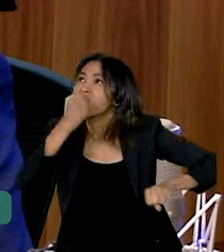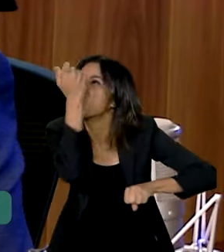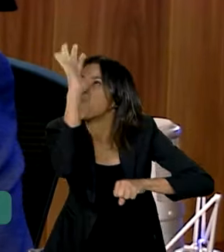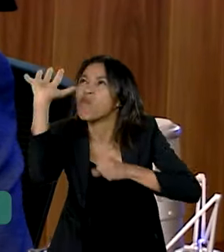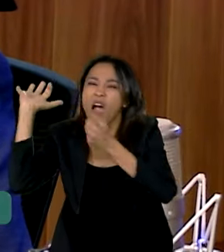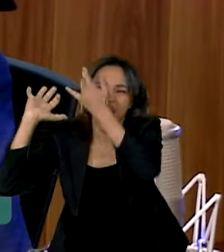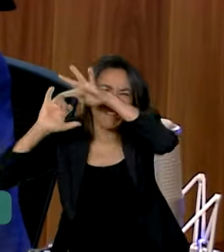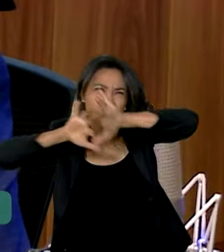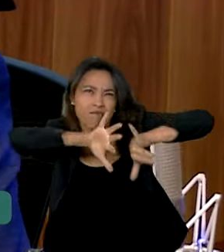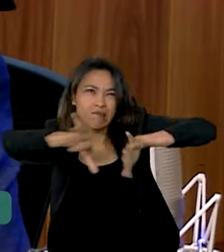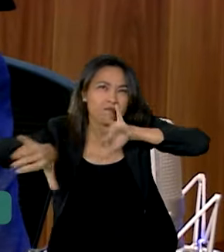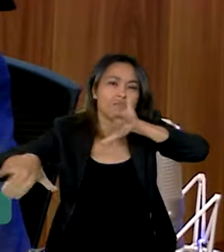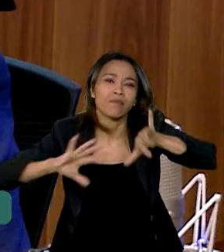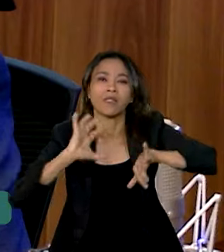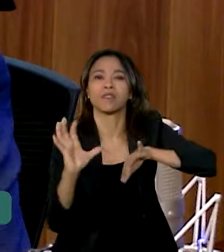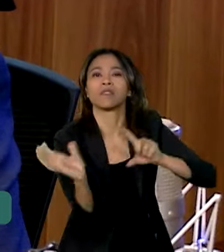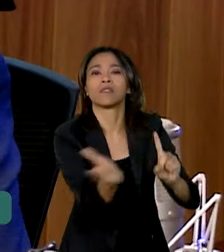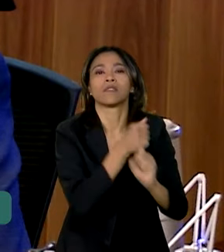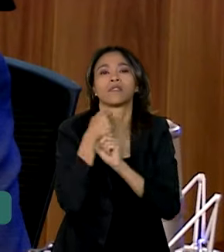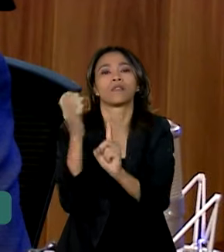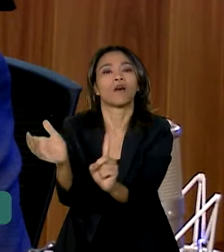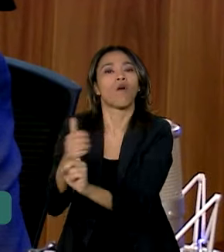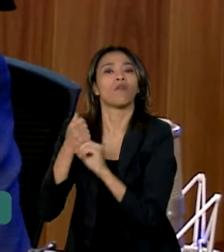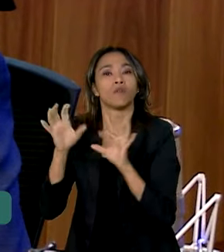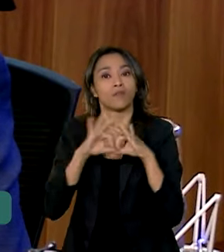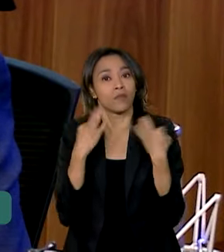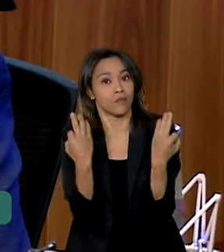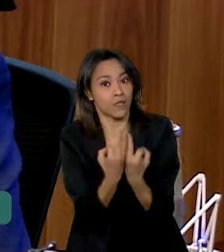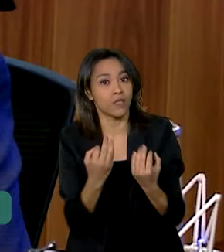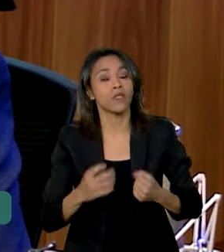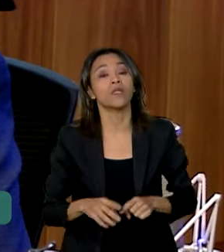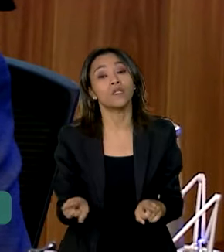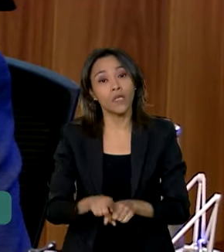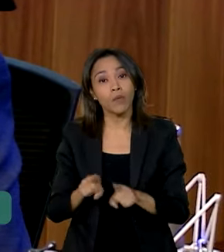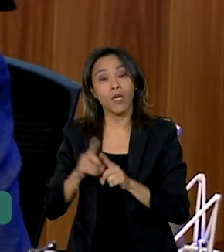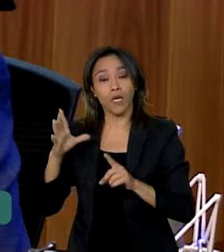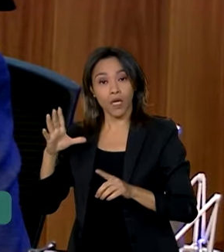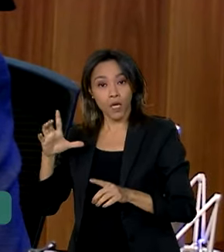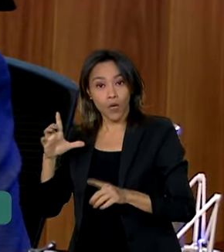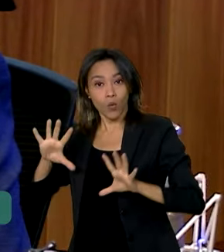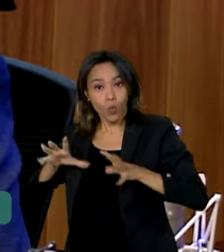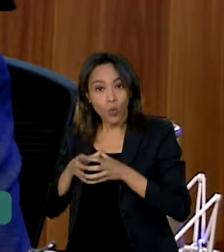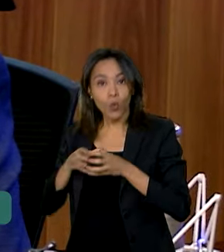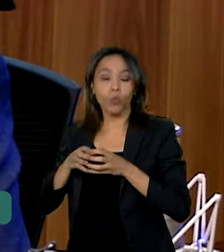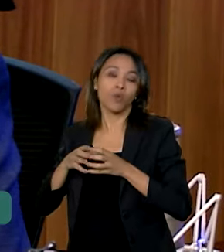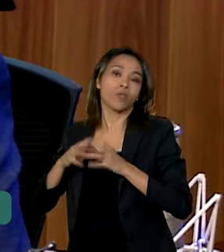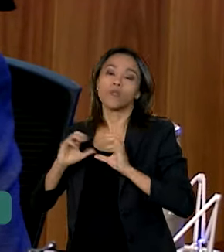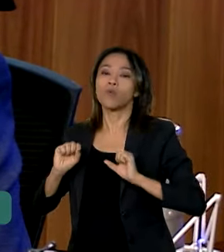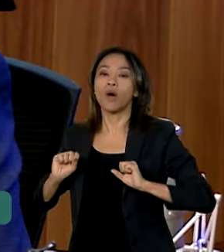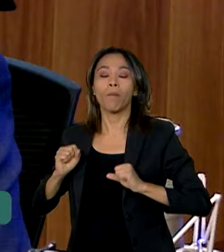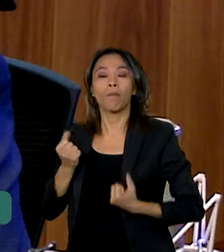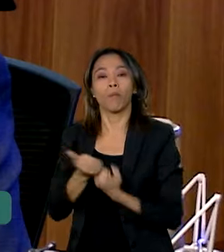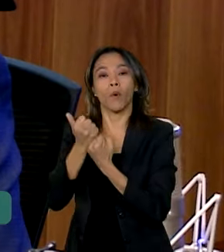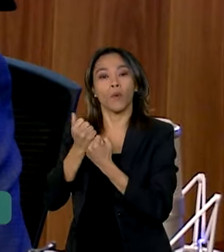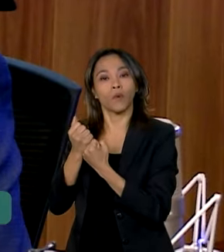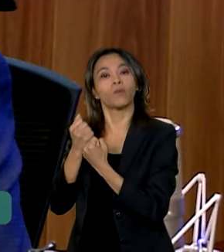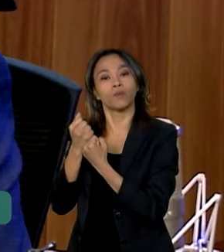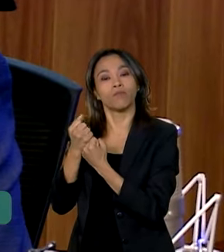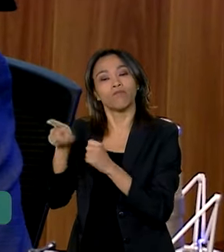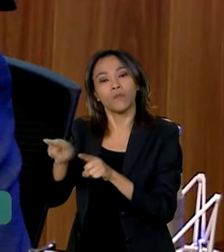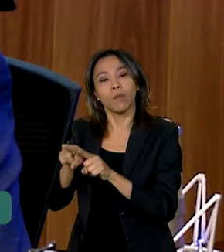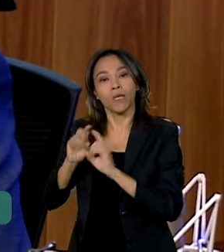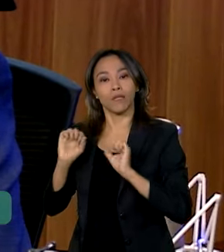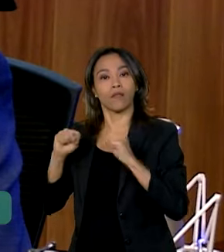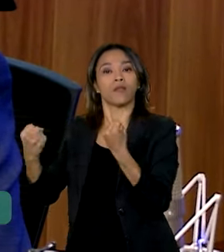famílias. E as equipes do DENIT, da Defesa Civil, trabalhando também de forma muito intensa.